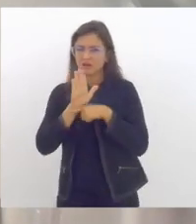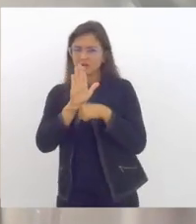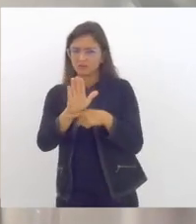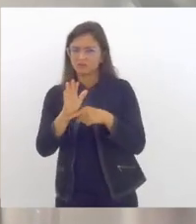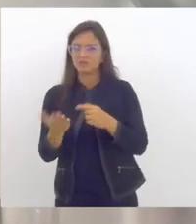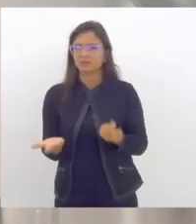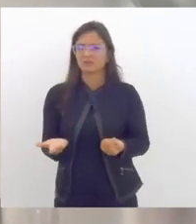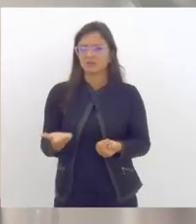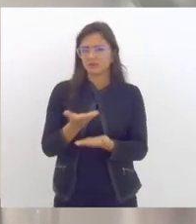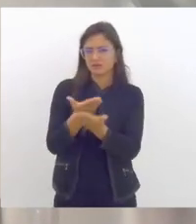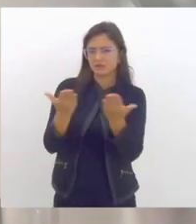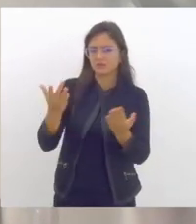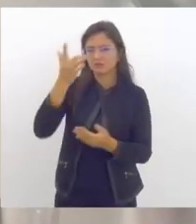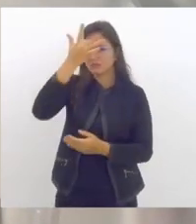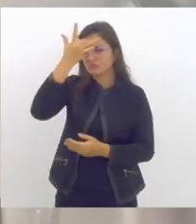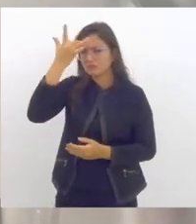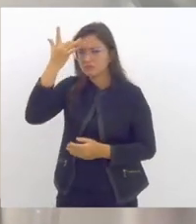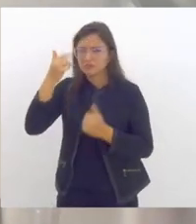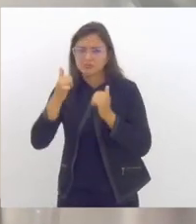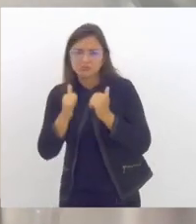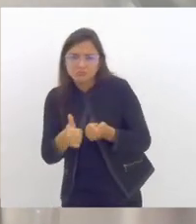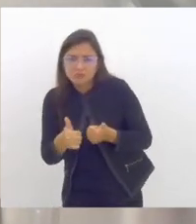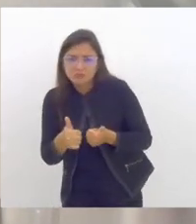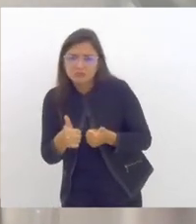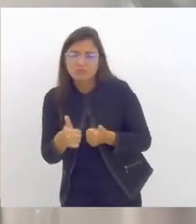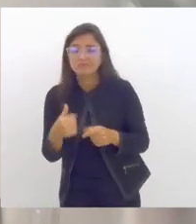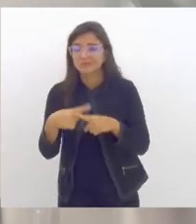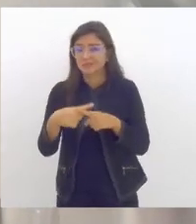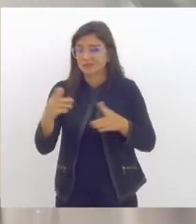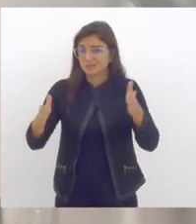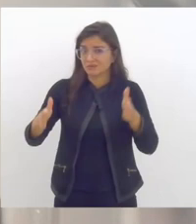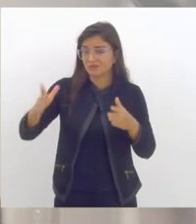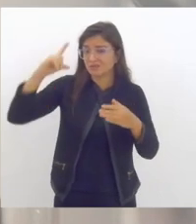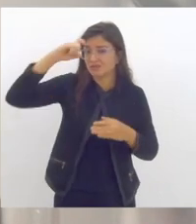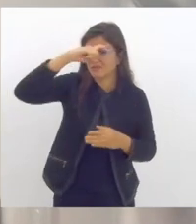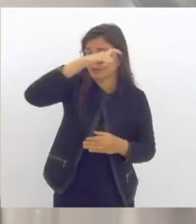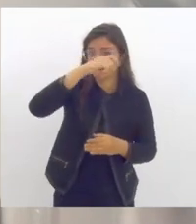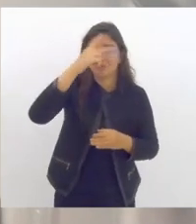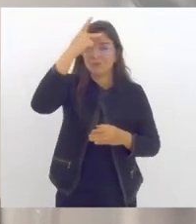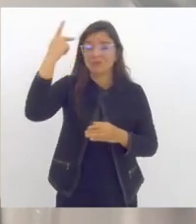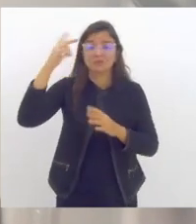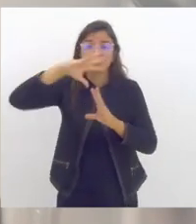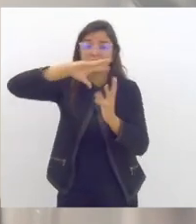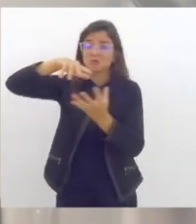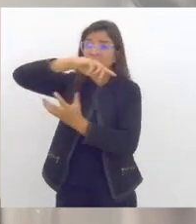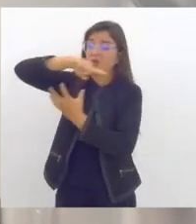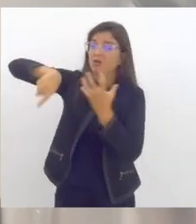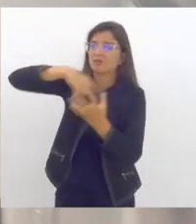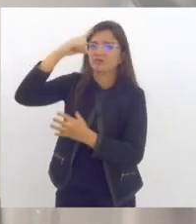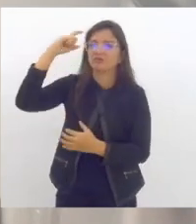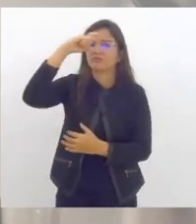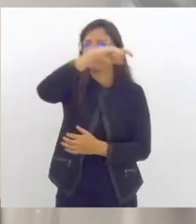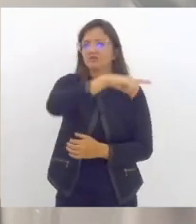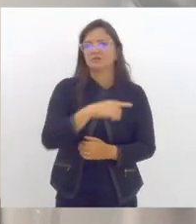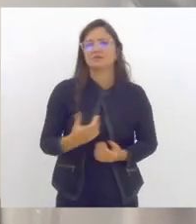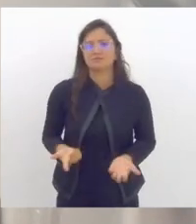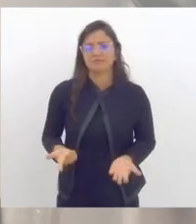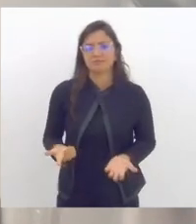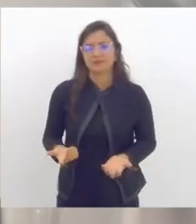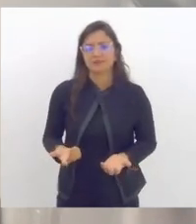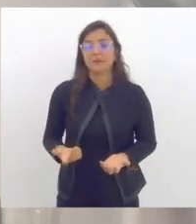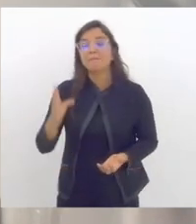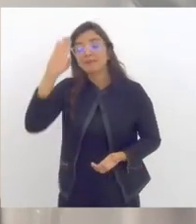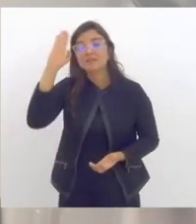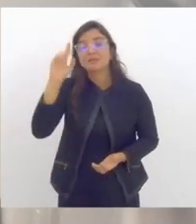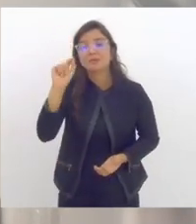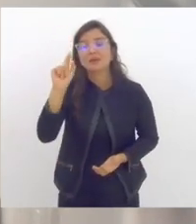que, nesse momento tão difícil que passa toda a humanidade e que se reflete de forma especialmente difícil para os